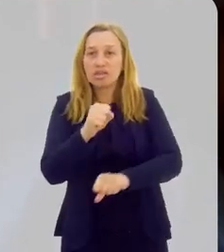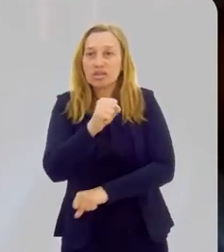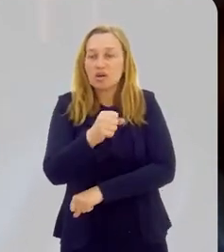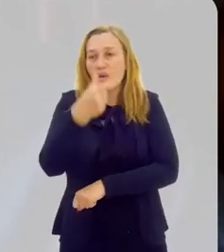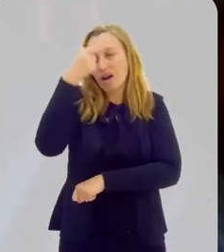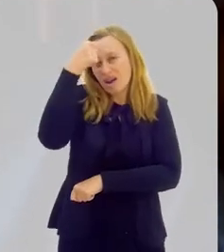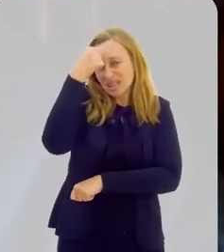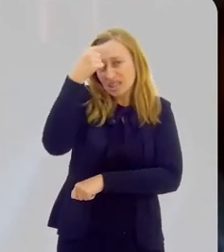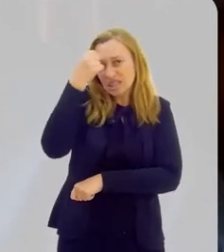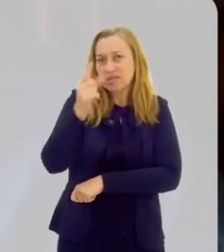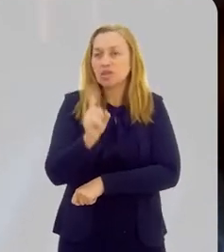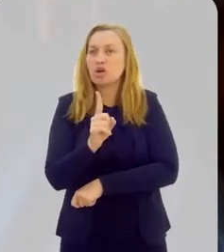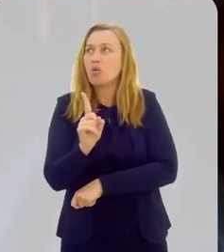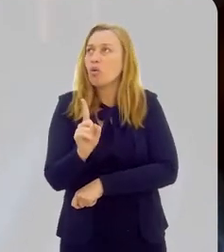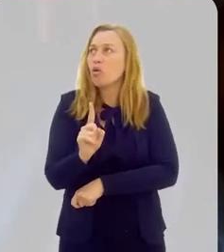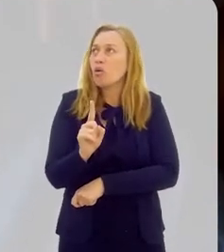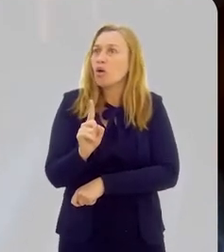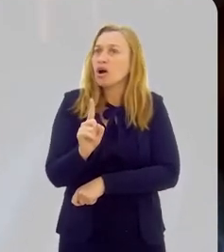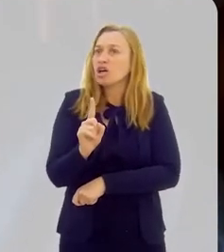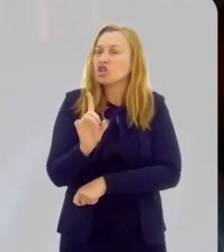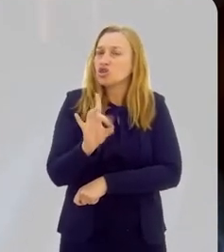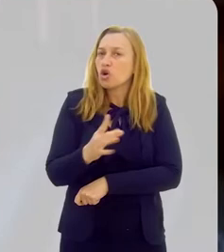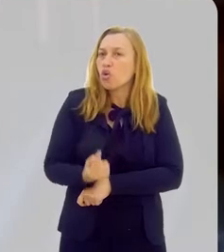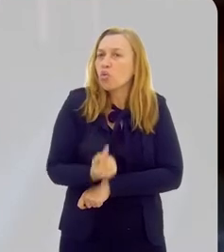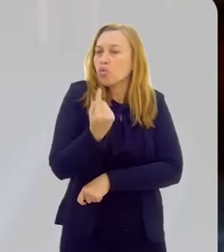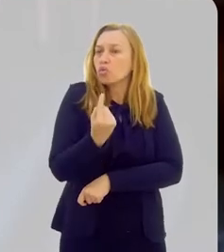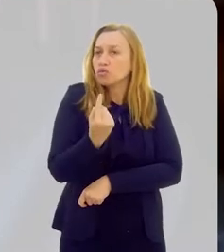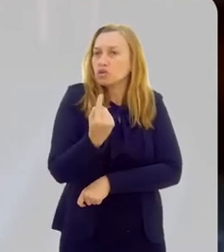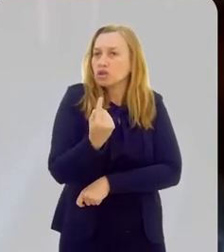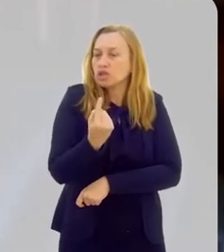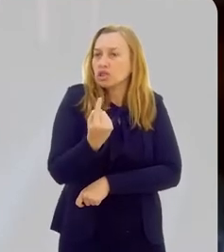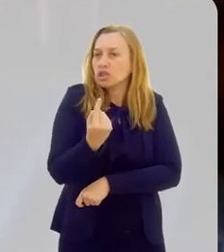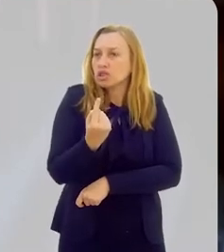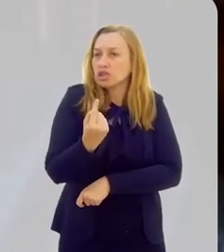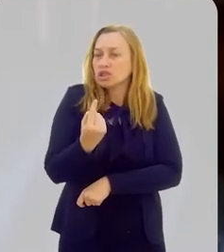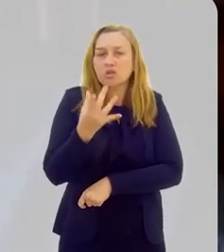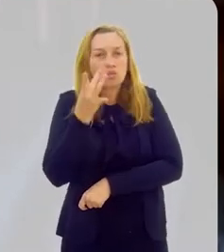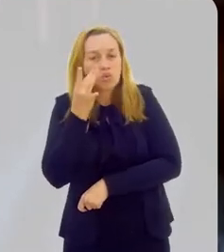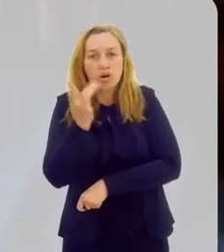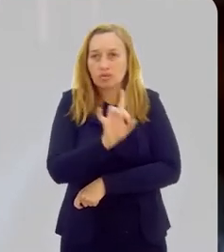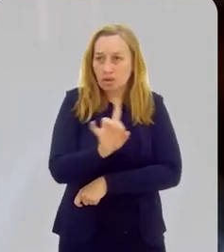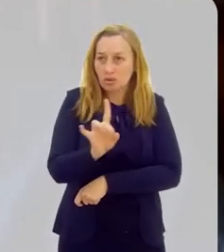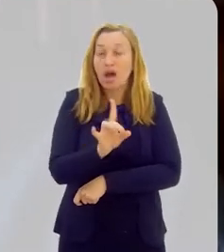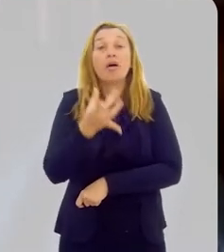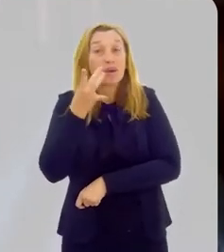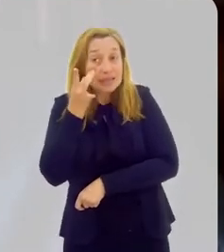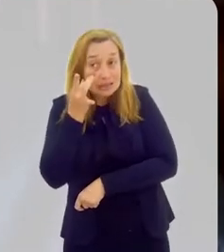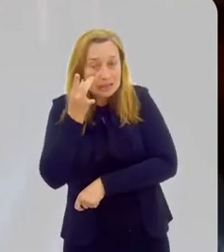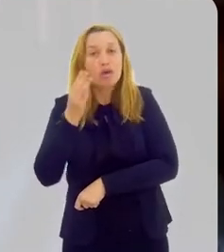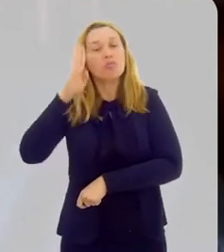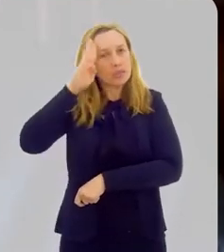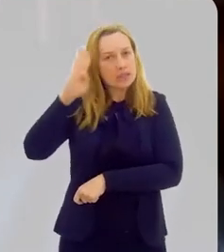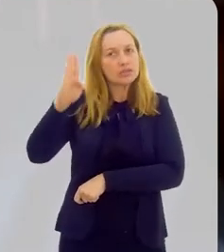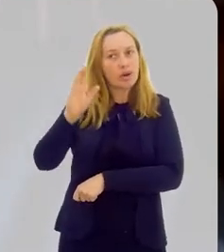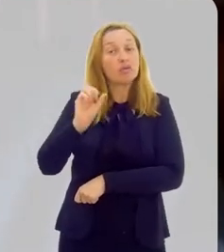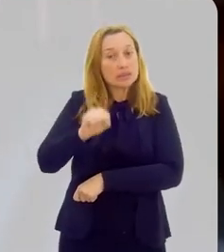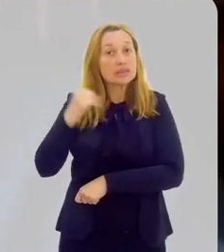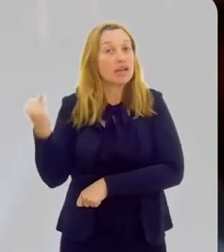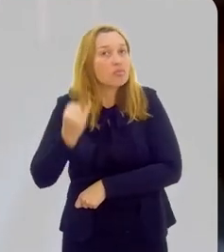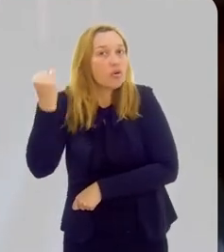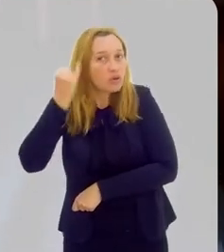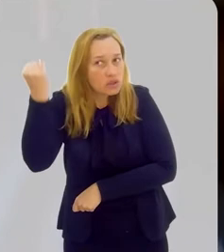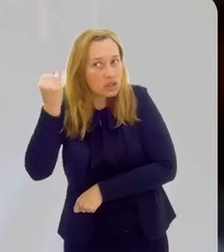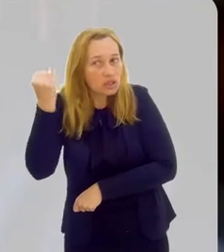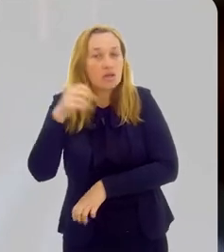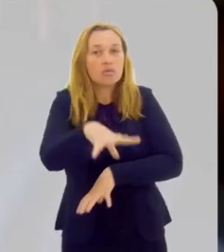entender que a formação acadêmica, ela não passa única e exclusivamente pela não presencialidade. A presencialidade, é